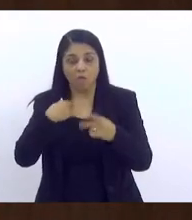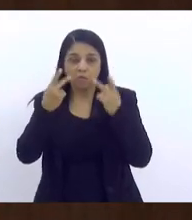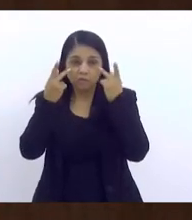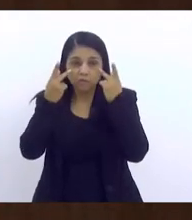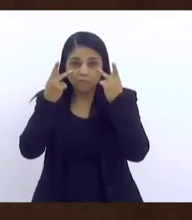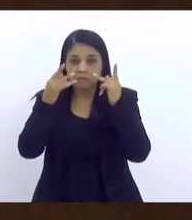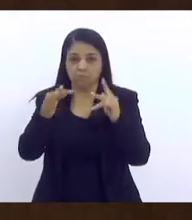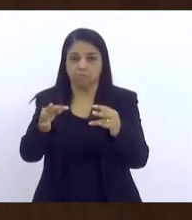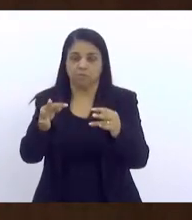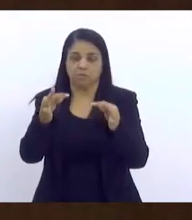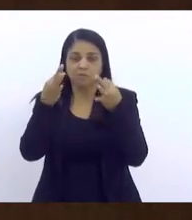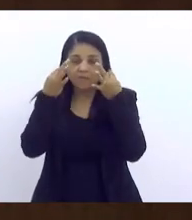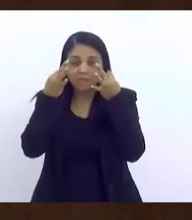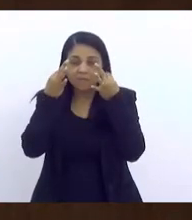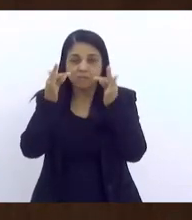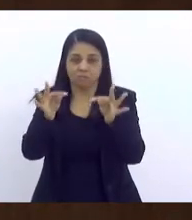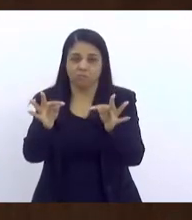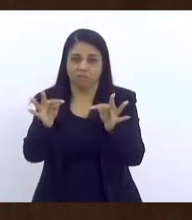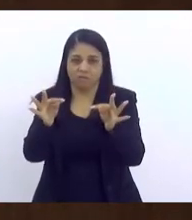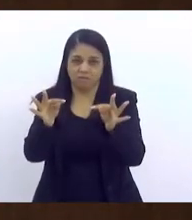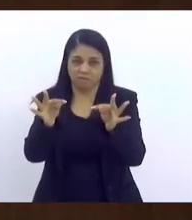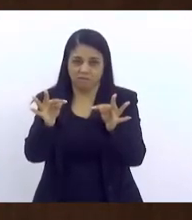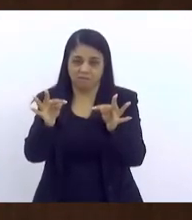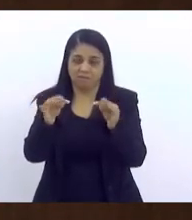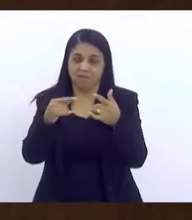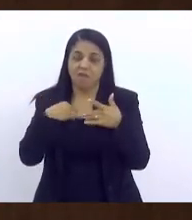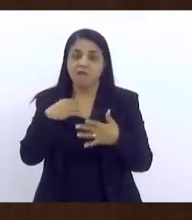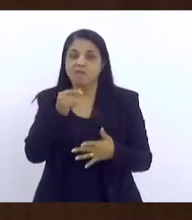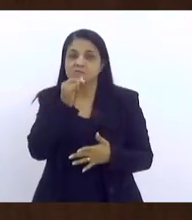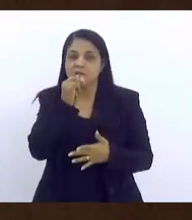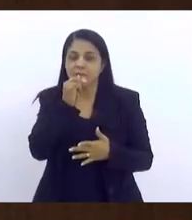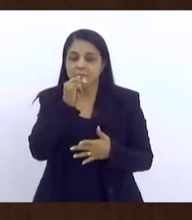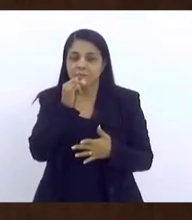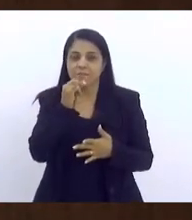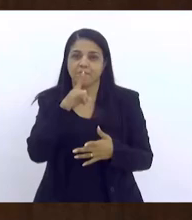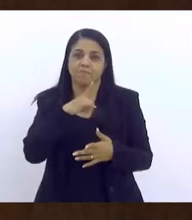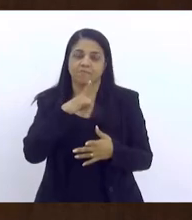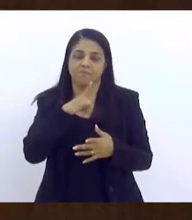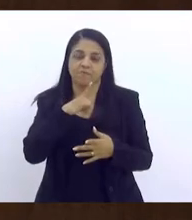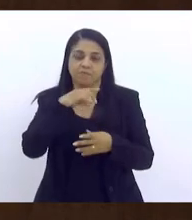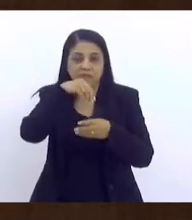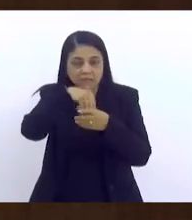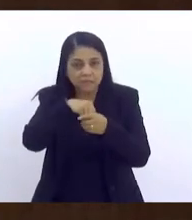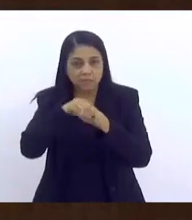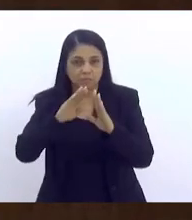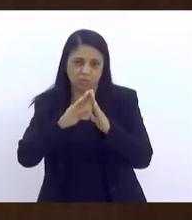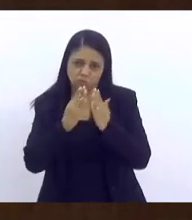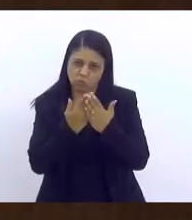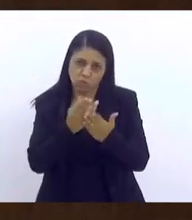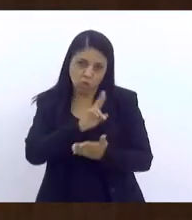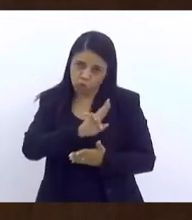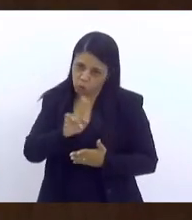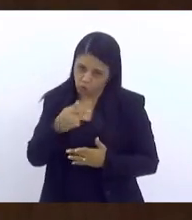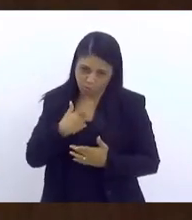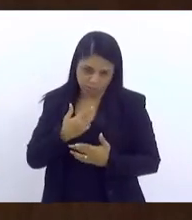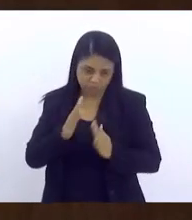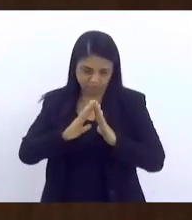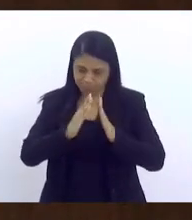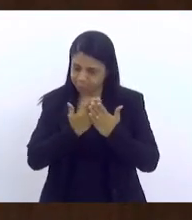disso. Aí eu vou falar, assim, um exemplo que nós tivemos numa escola, que eu não vou dizer o nome da escola.